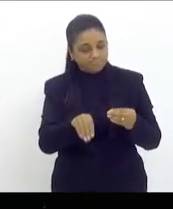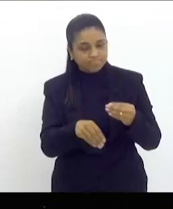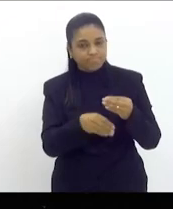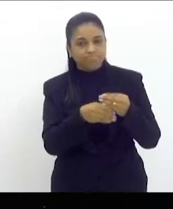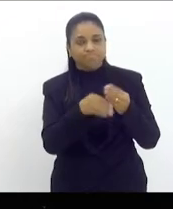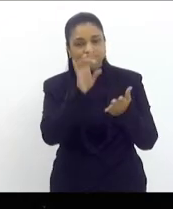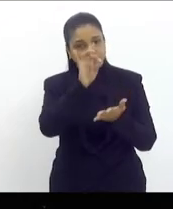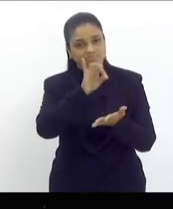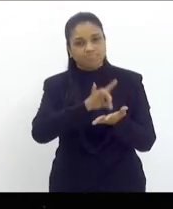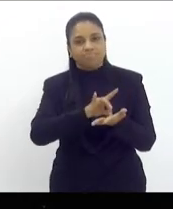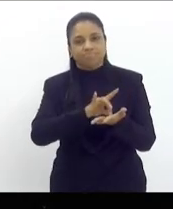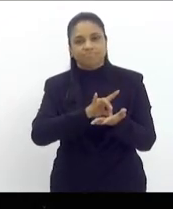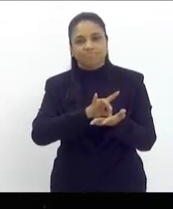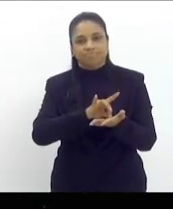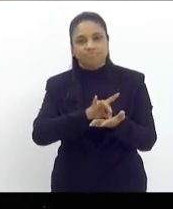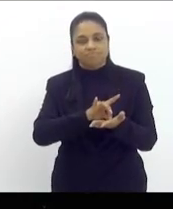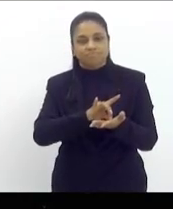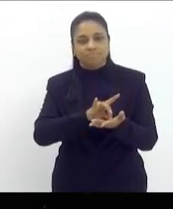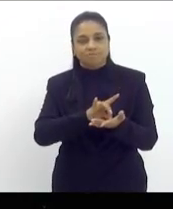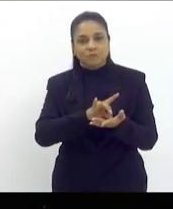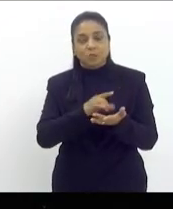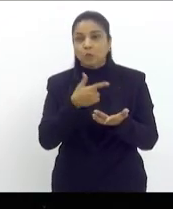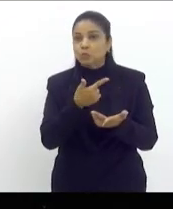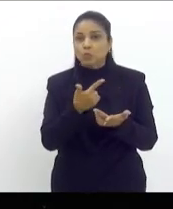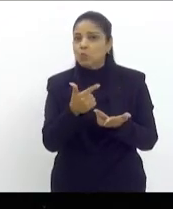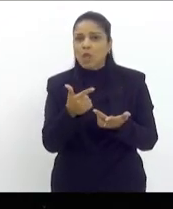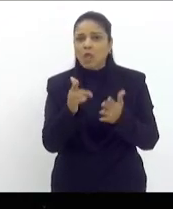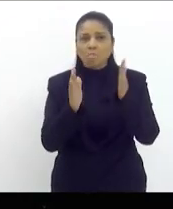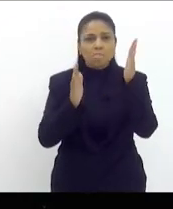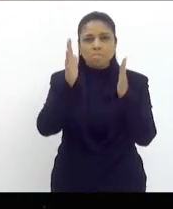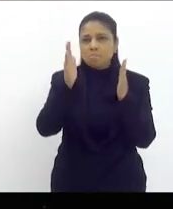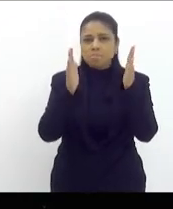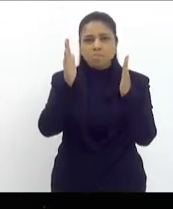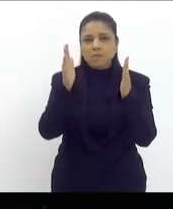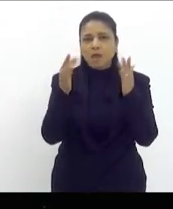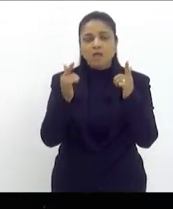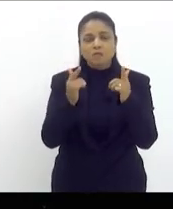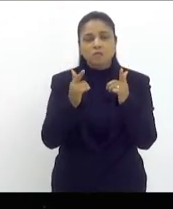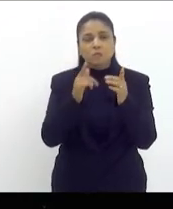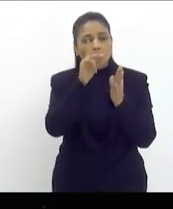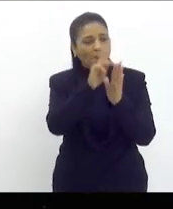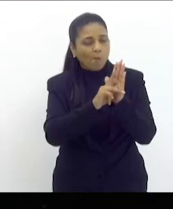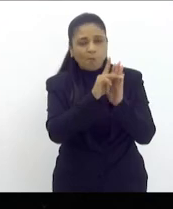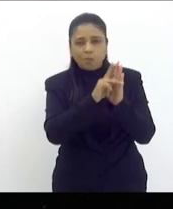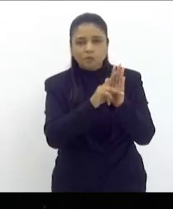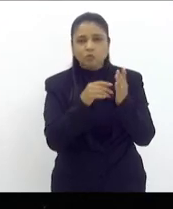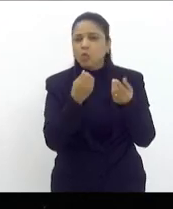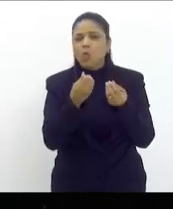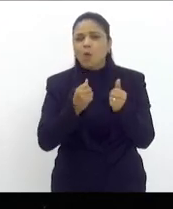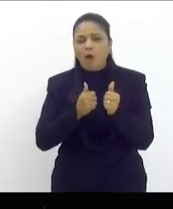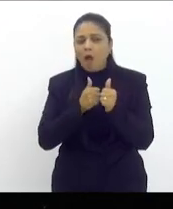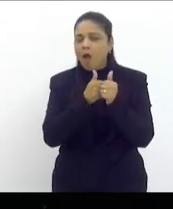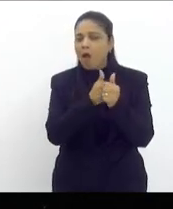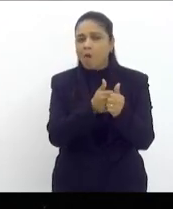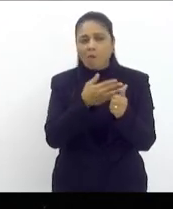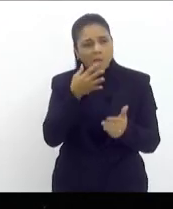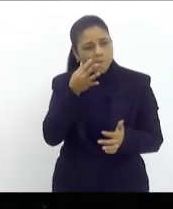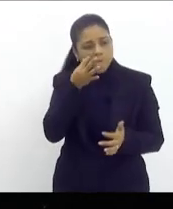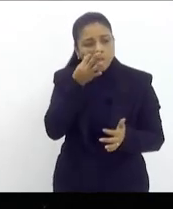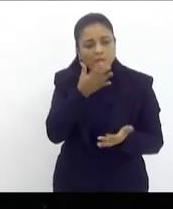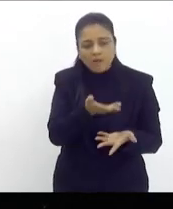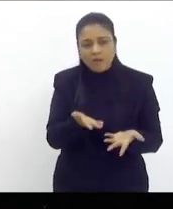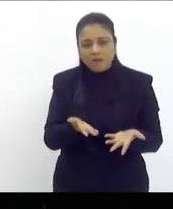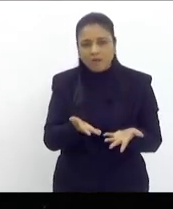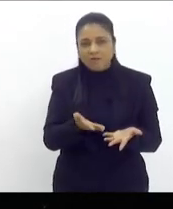uma ideia não tem prazo estipulado nesse projeto como é que a gente vai acompanhar isso de perto e mais uma coisa